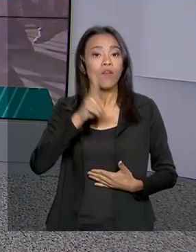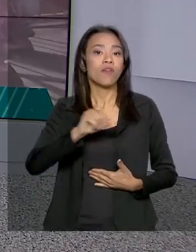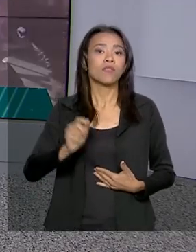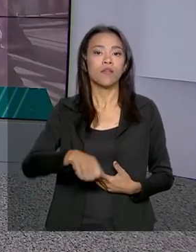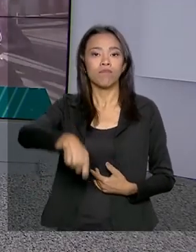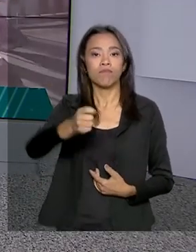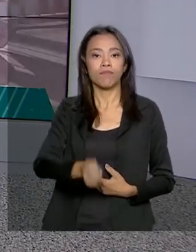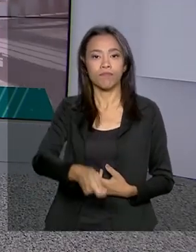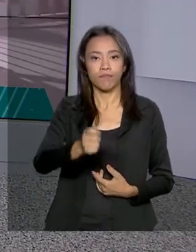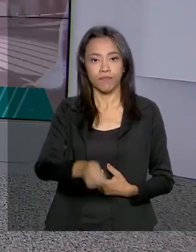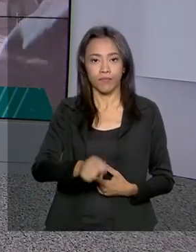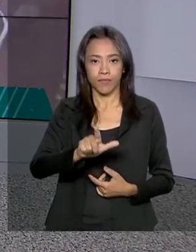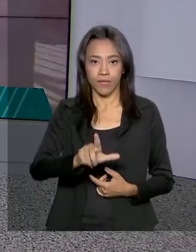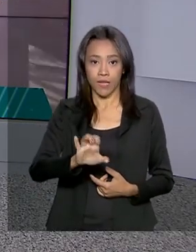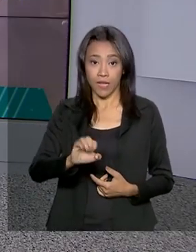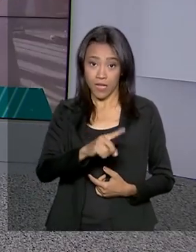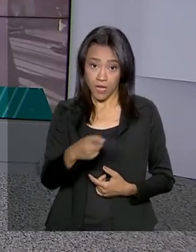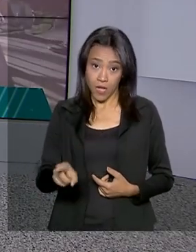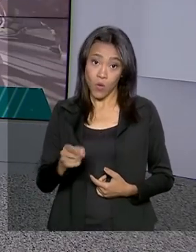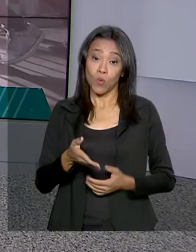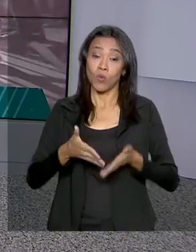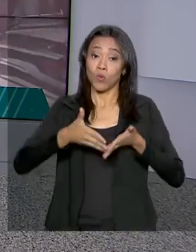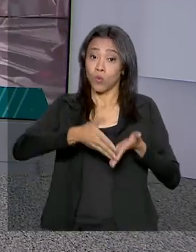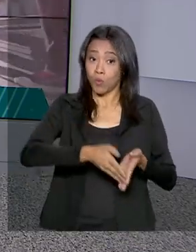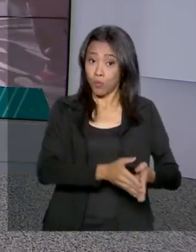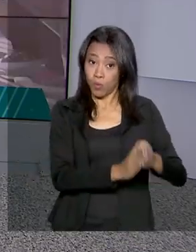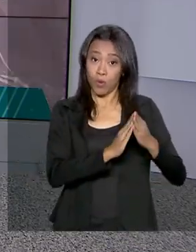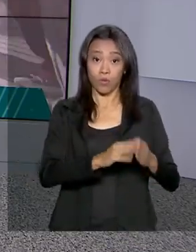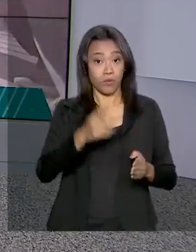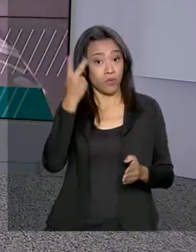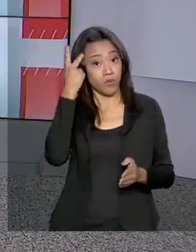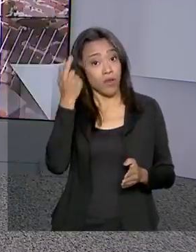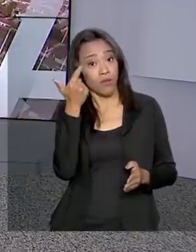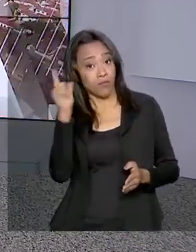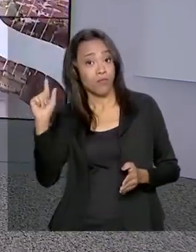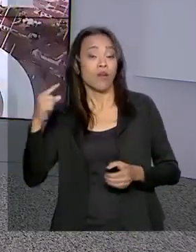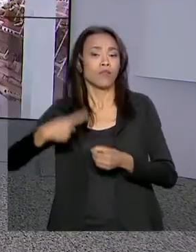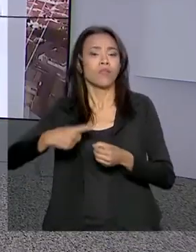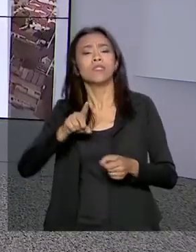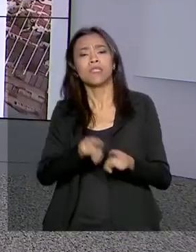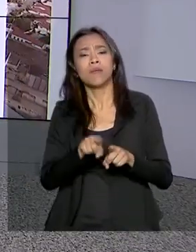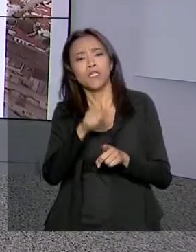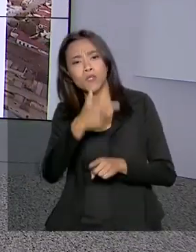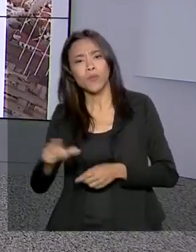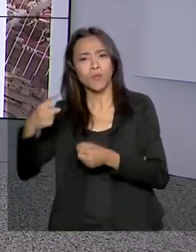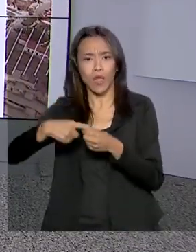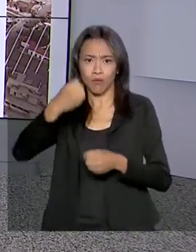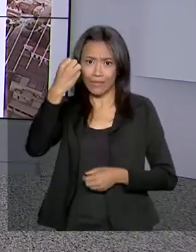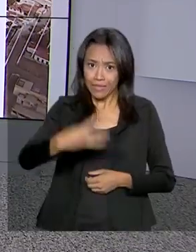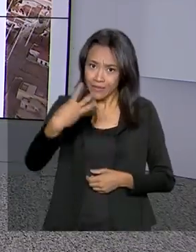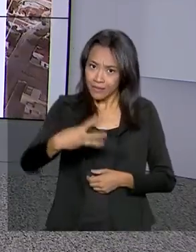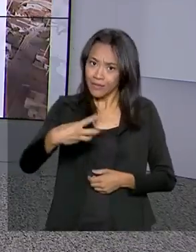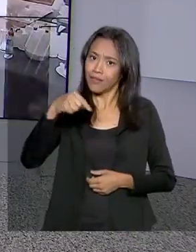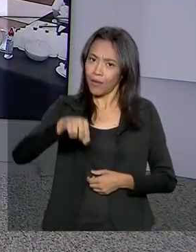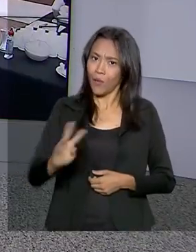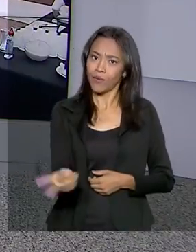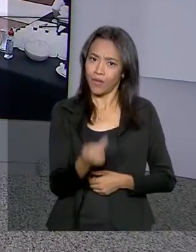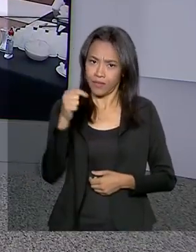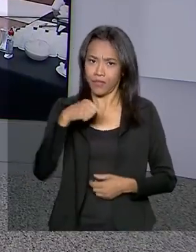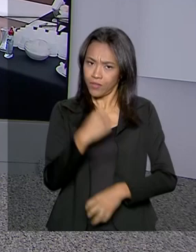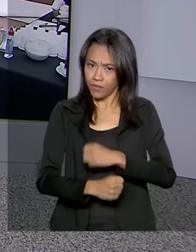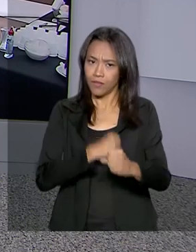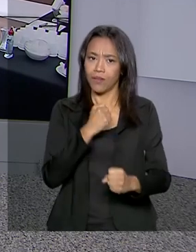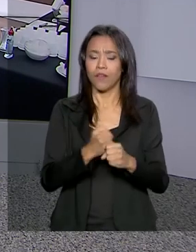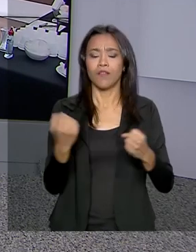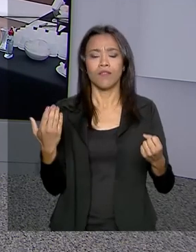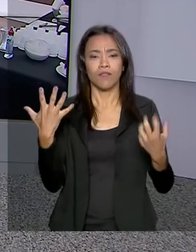o leilão de áreas no Porto de Santos e no Porto de Paranaguá. É o terceiro este ano. Vamos então até a capital paulista conversar com o repórter